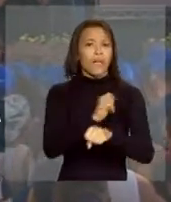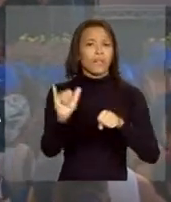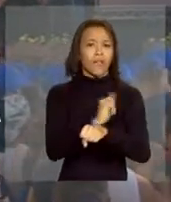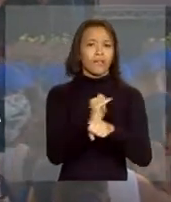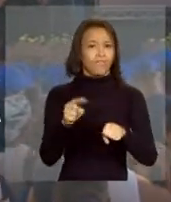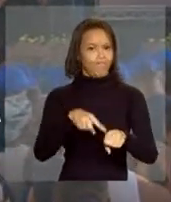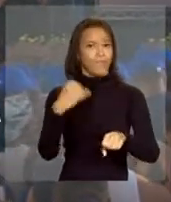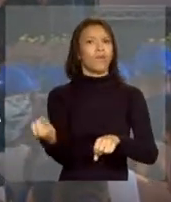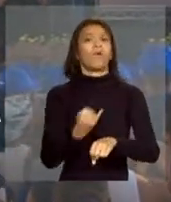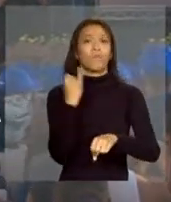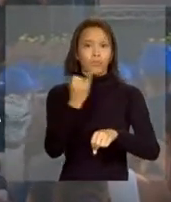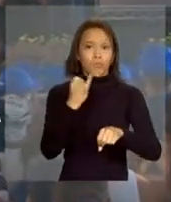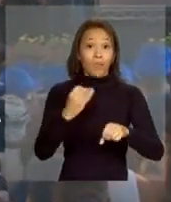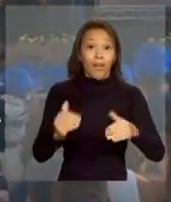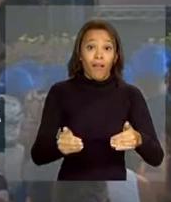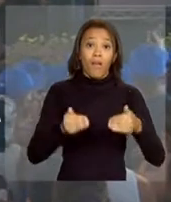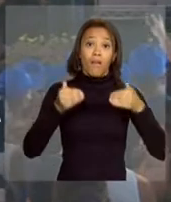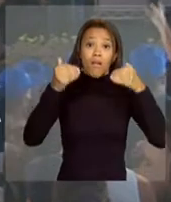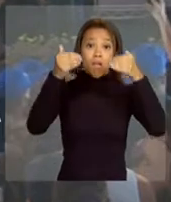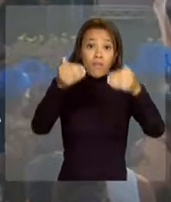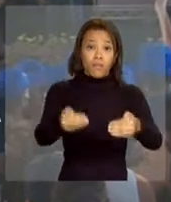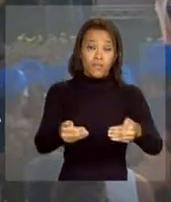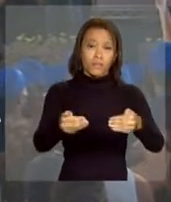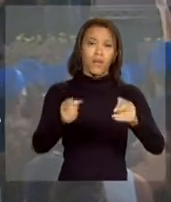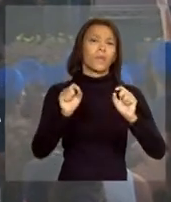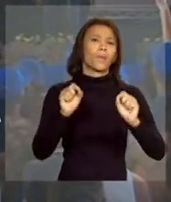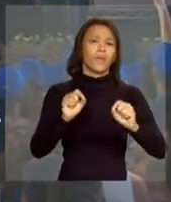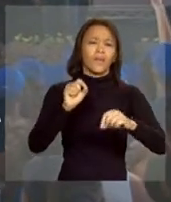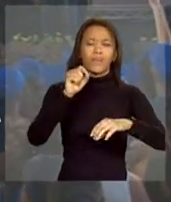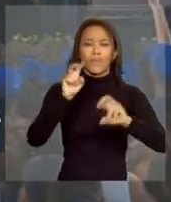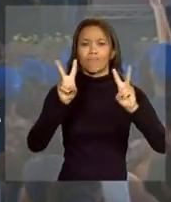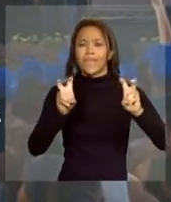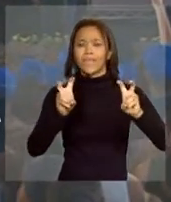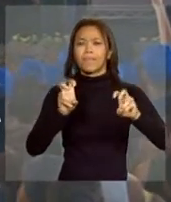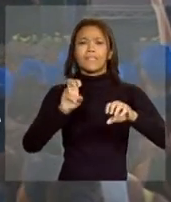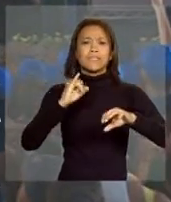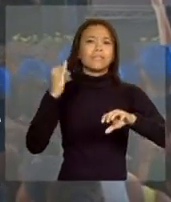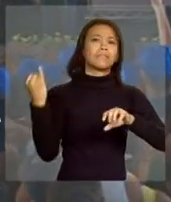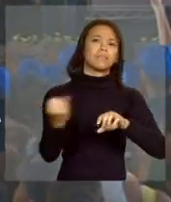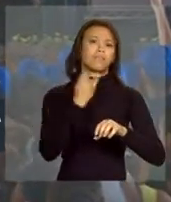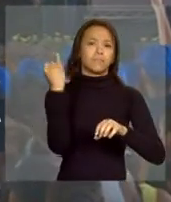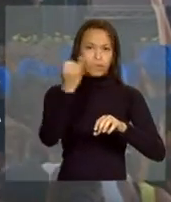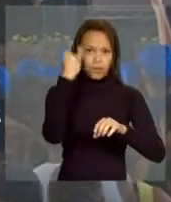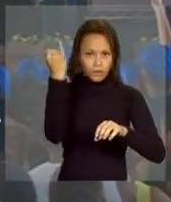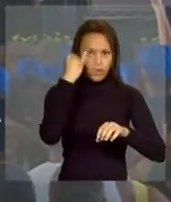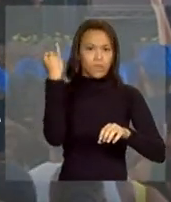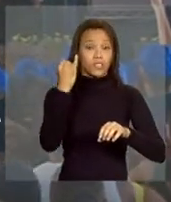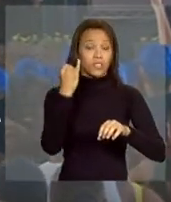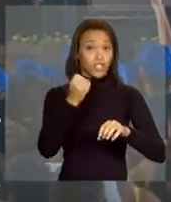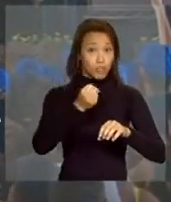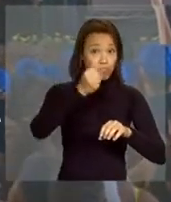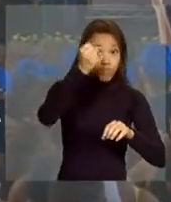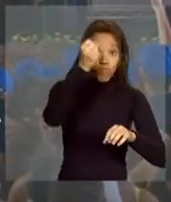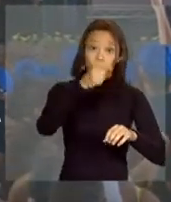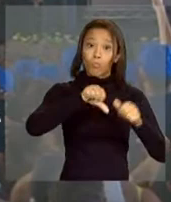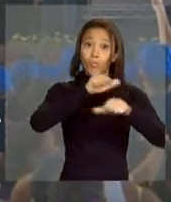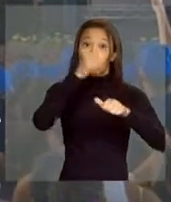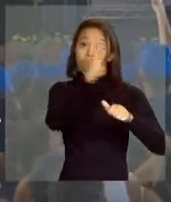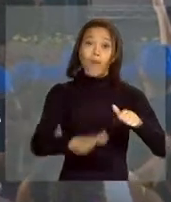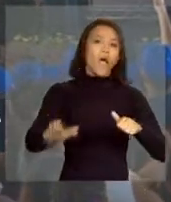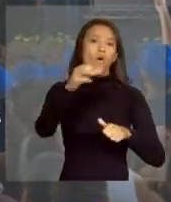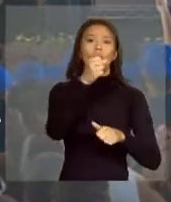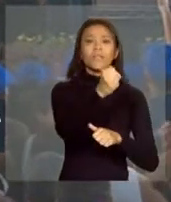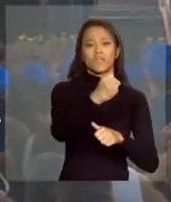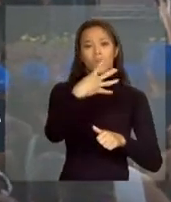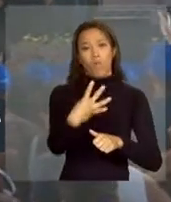dúvida uma questão decisiva, que é a questão estrutural de um país que tem hoje 84